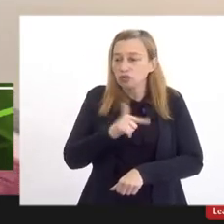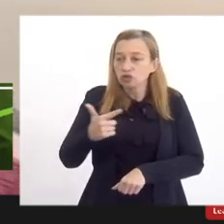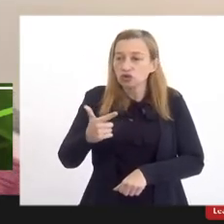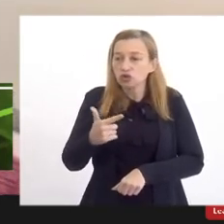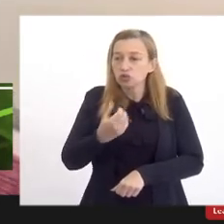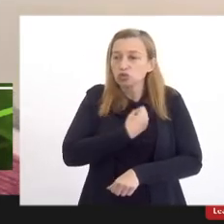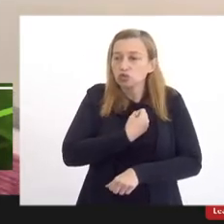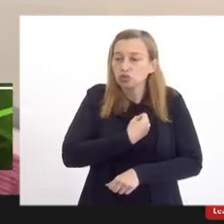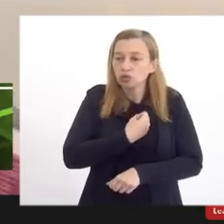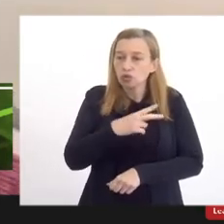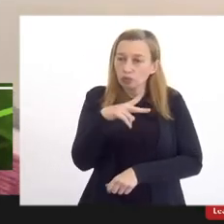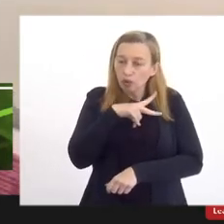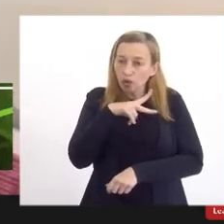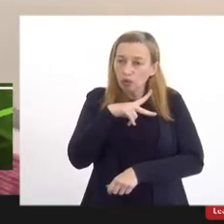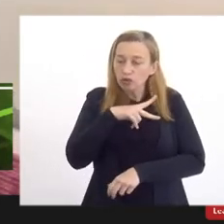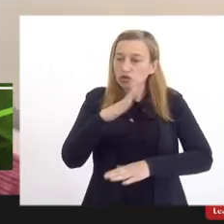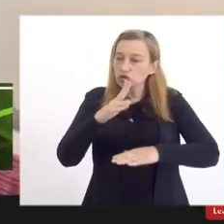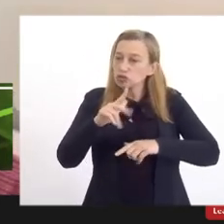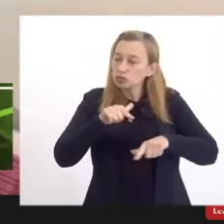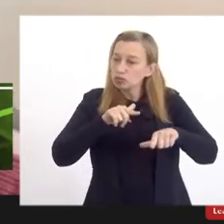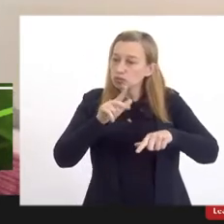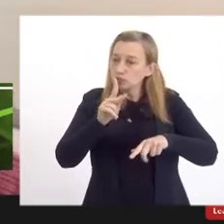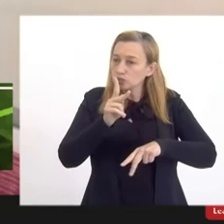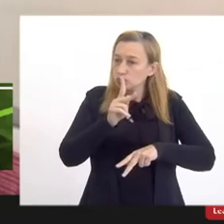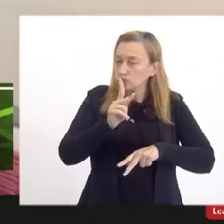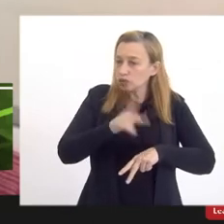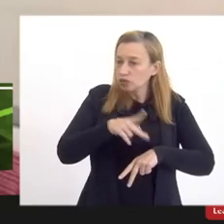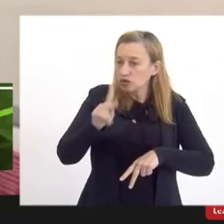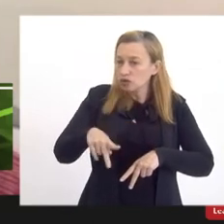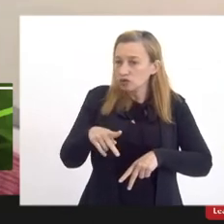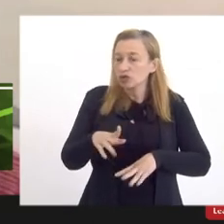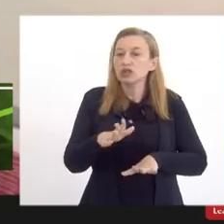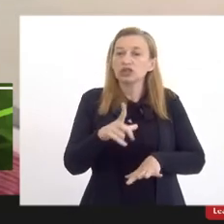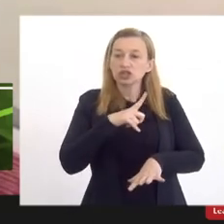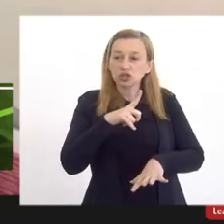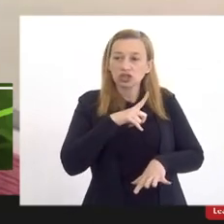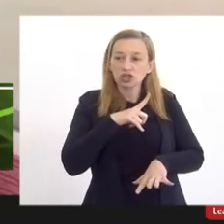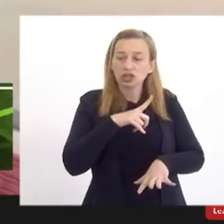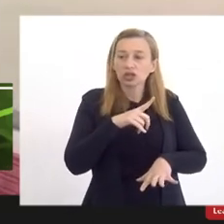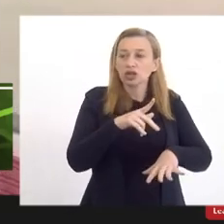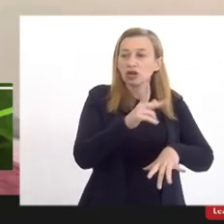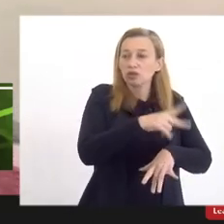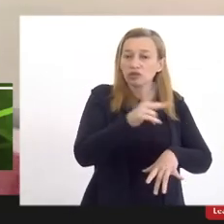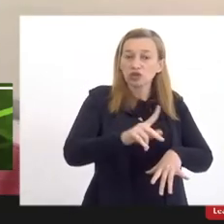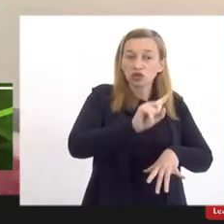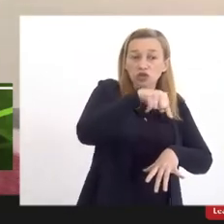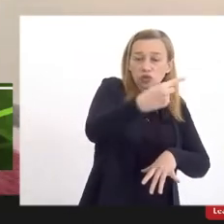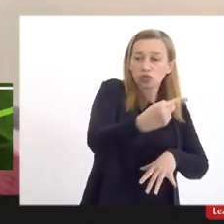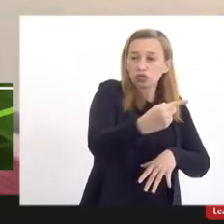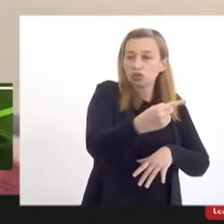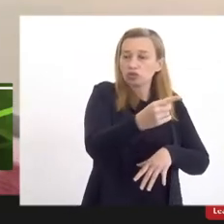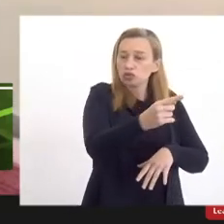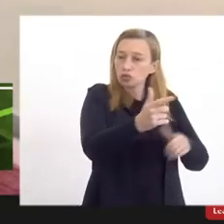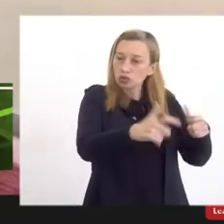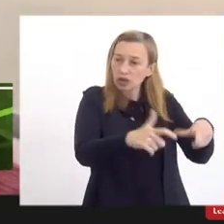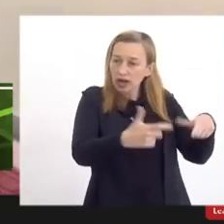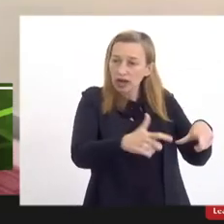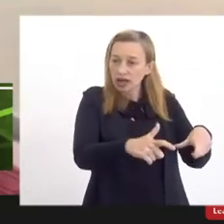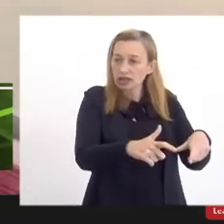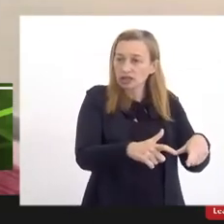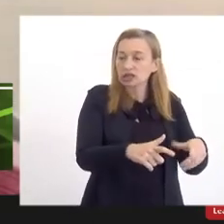próprios. Ela tinha professores oriundos da rede Faietec e de lá para cá o quadro de